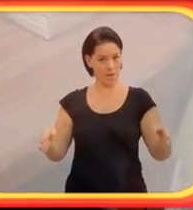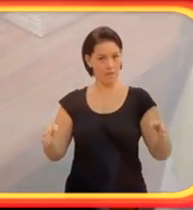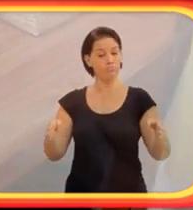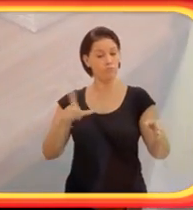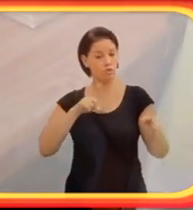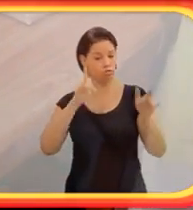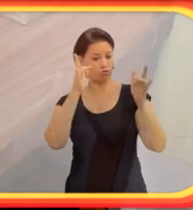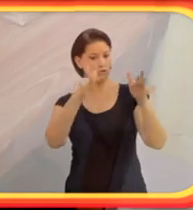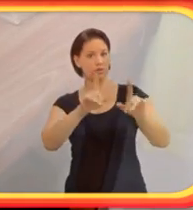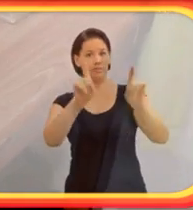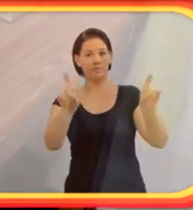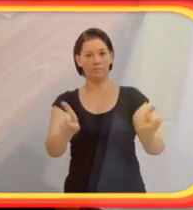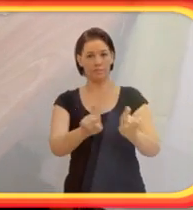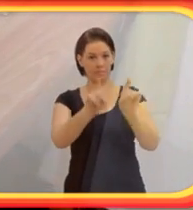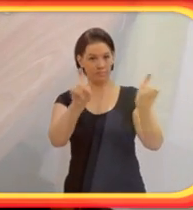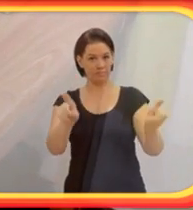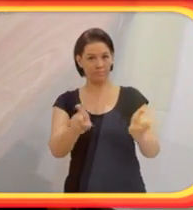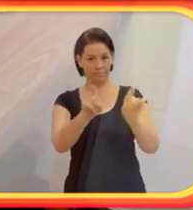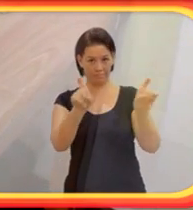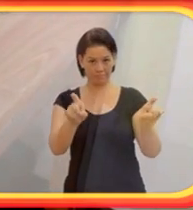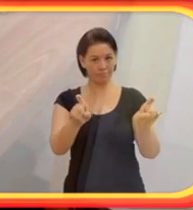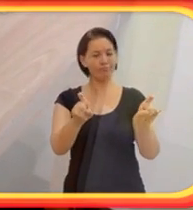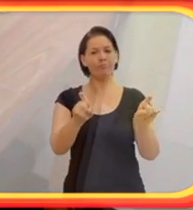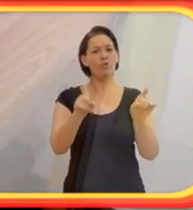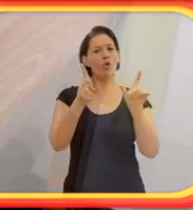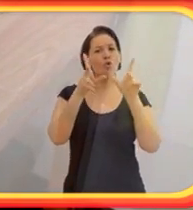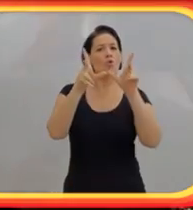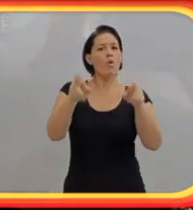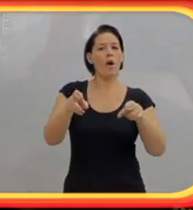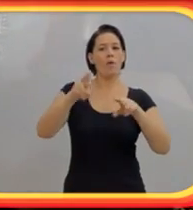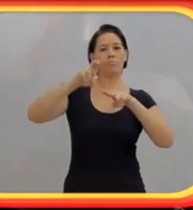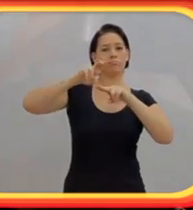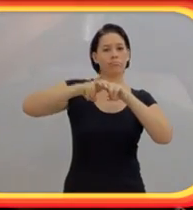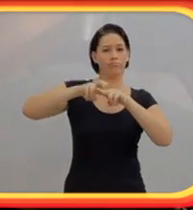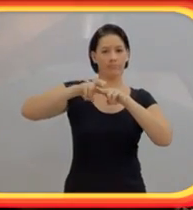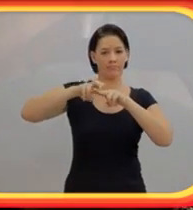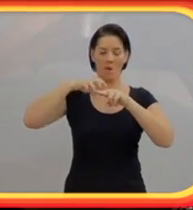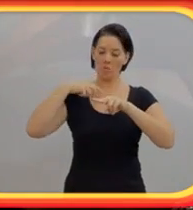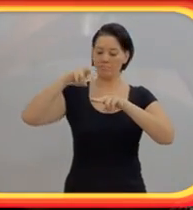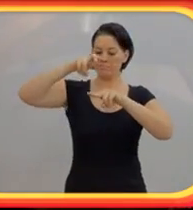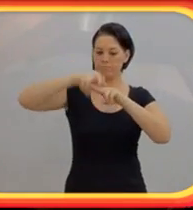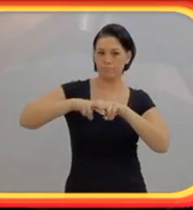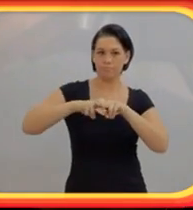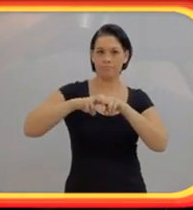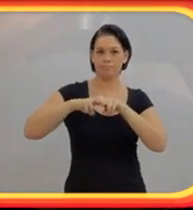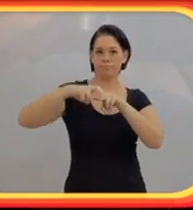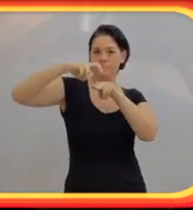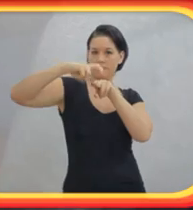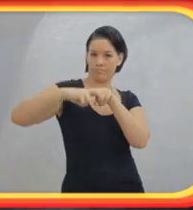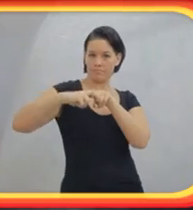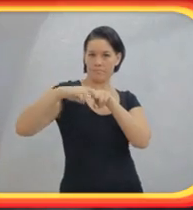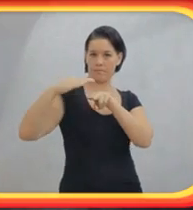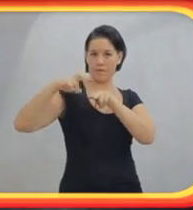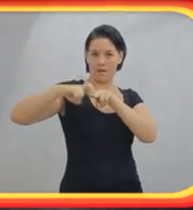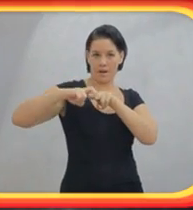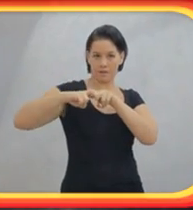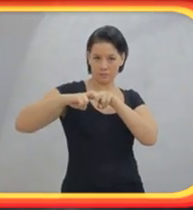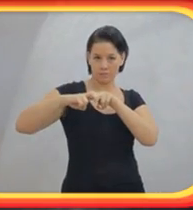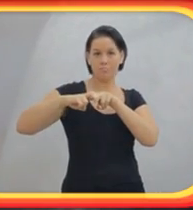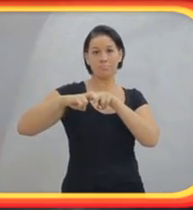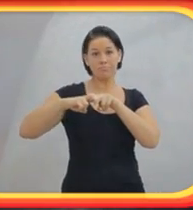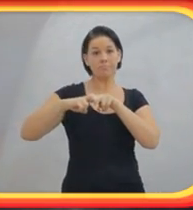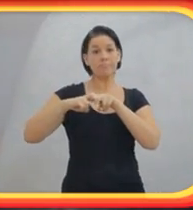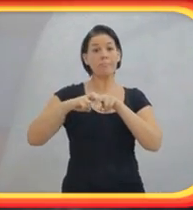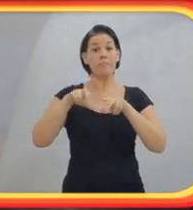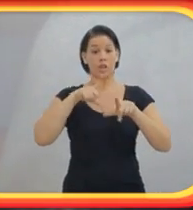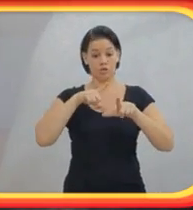onde está instalado o meu computador, é como se fosse um banco, tá? Eu sento na lateral dele, sobre o banco, onde está o teclado